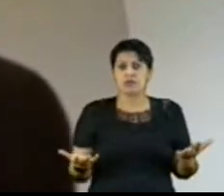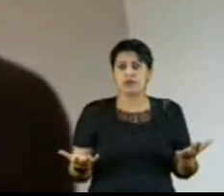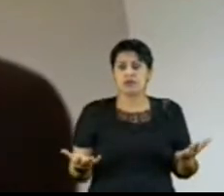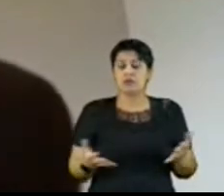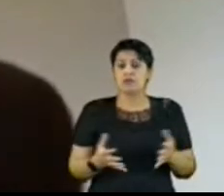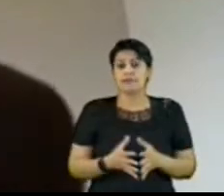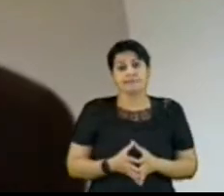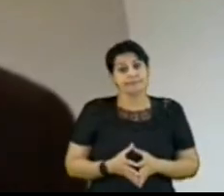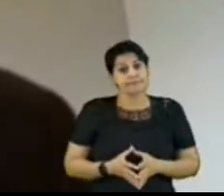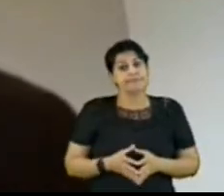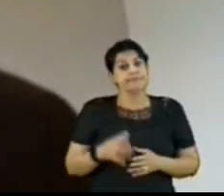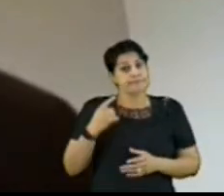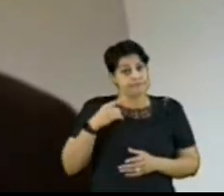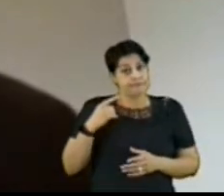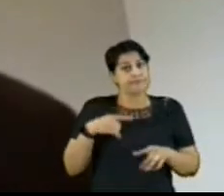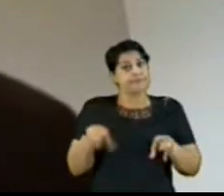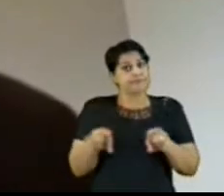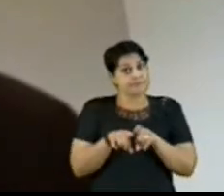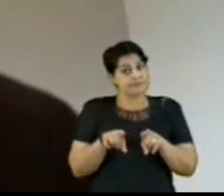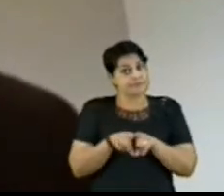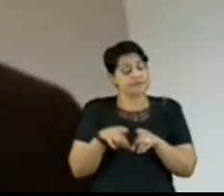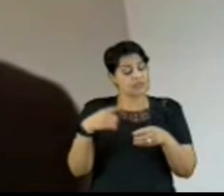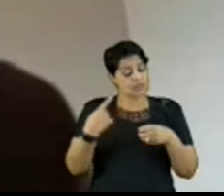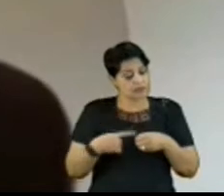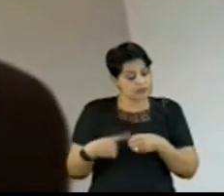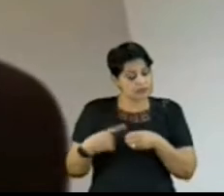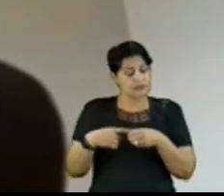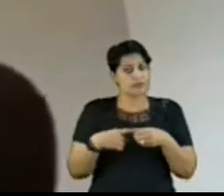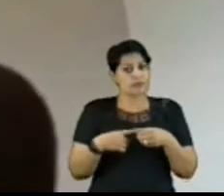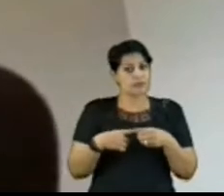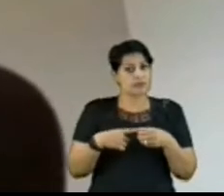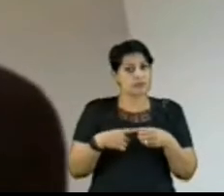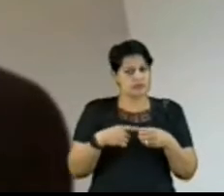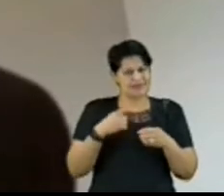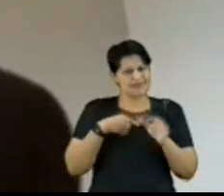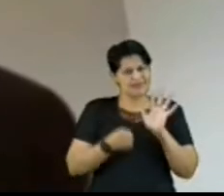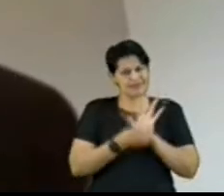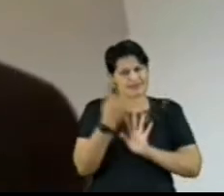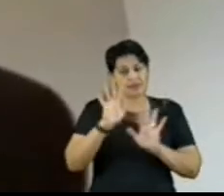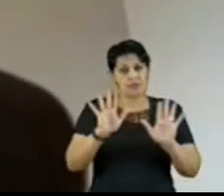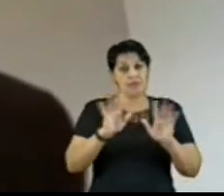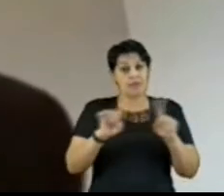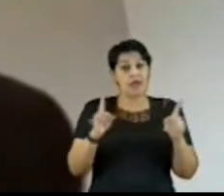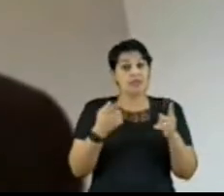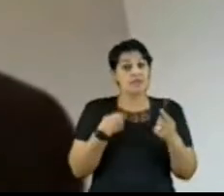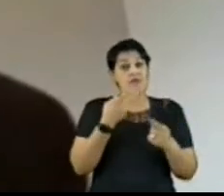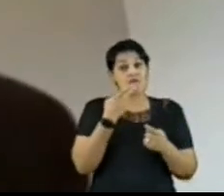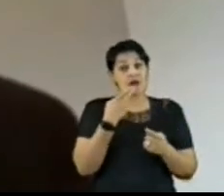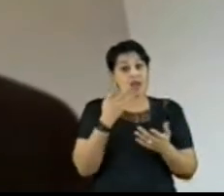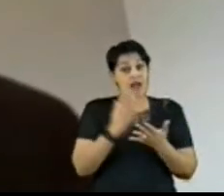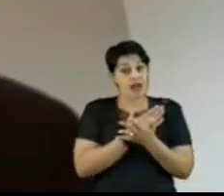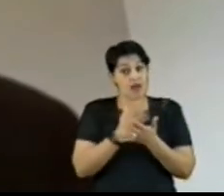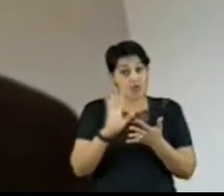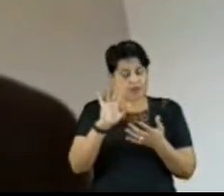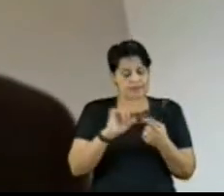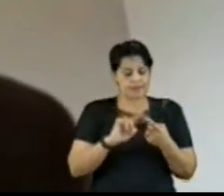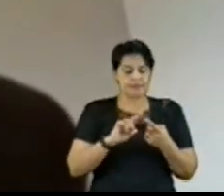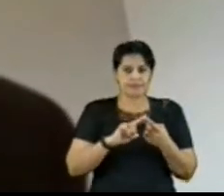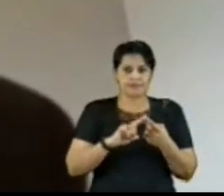cidades, e aí quero particularmente citar, são muitas, além de cidades do porte de